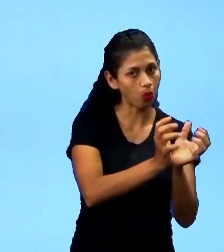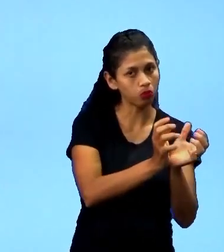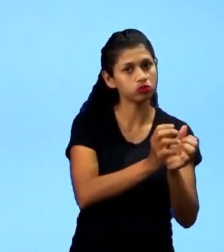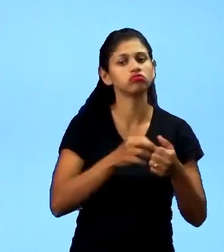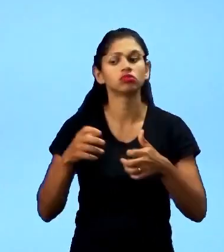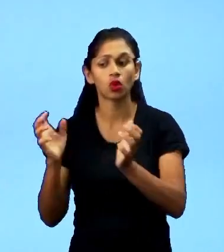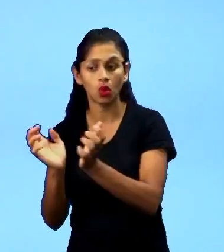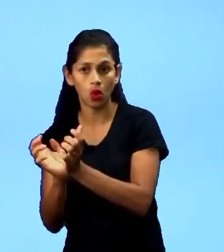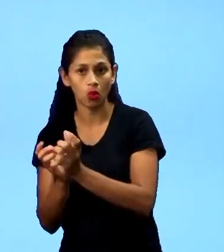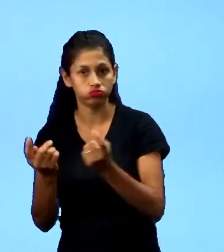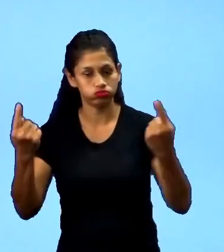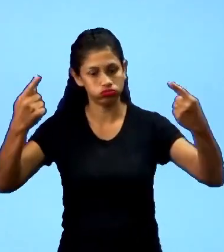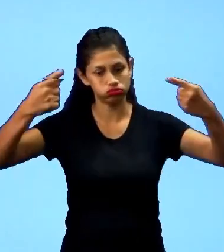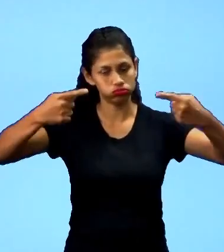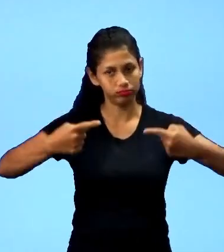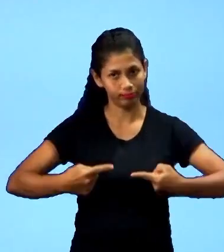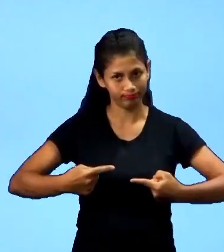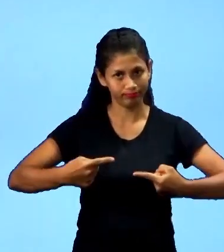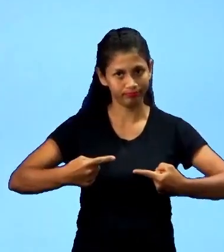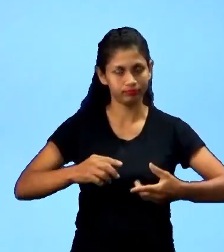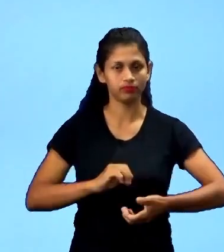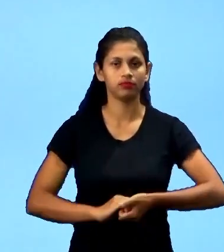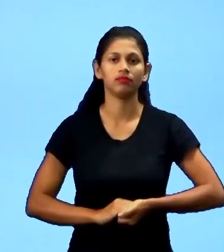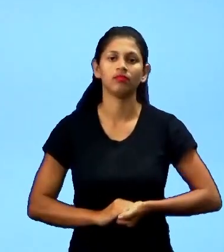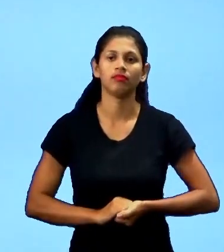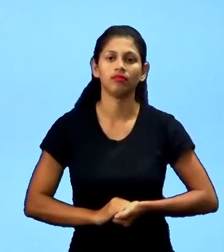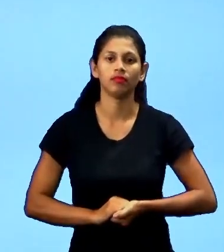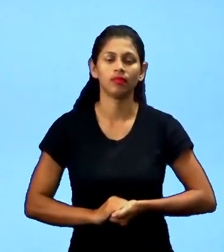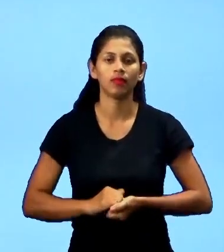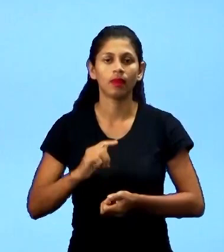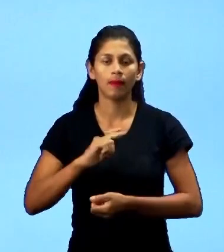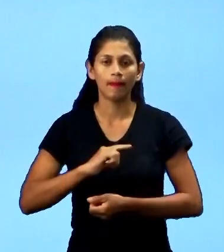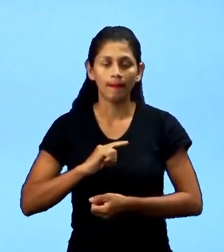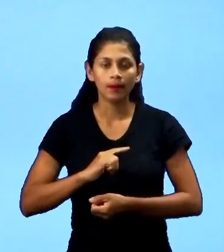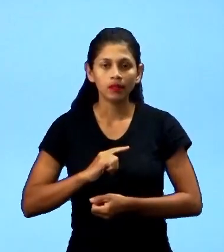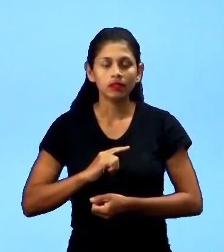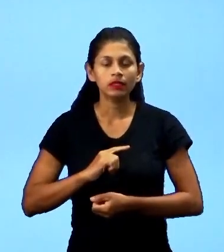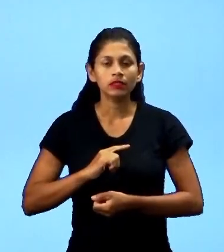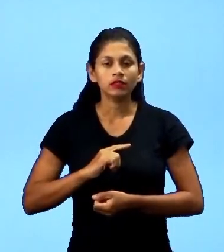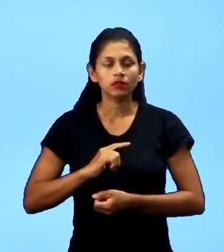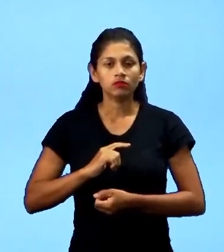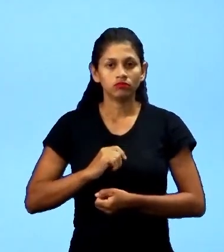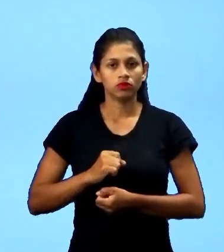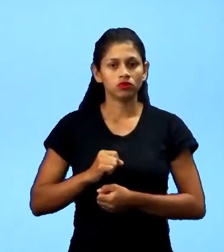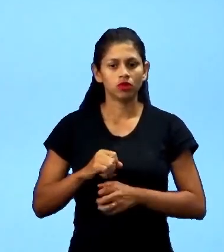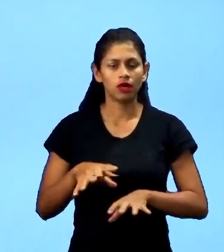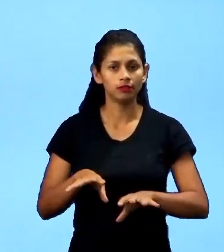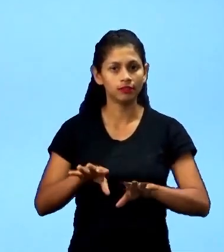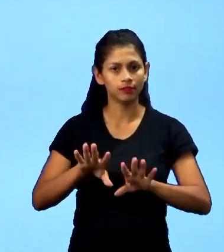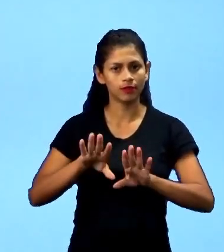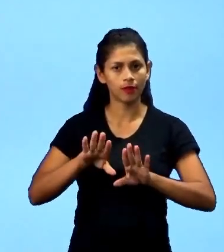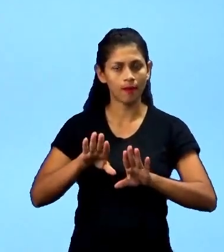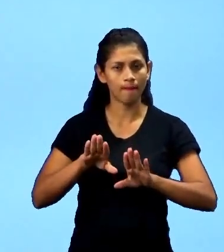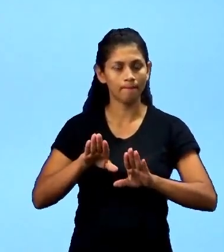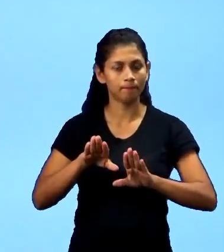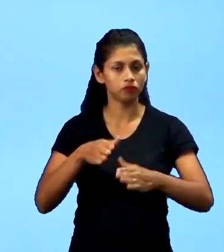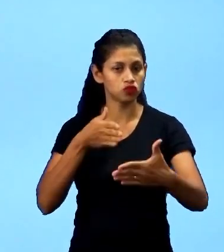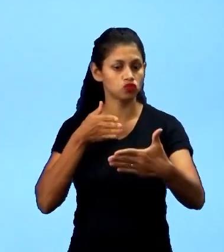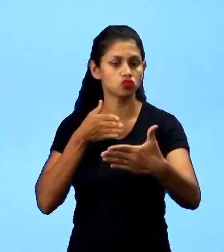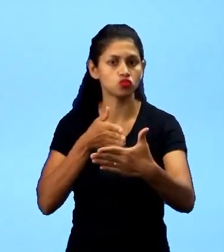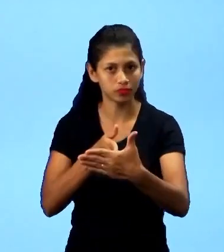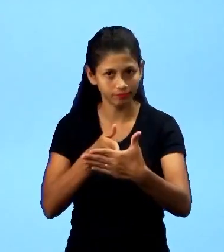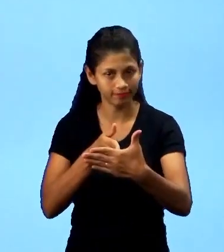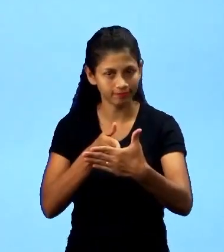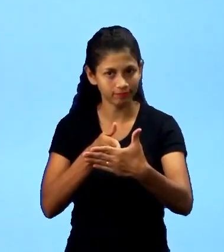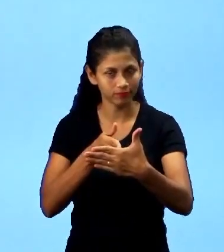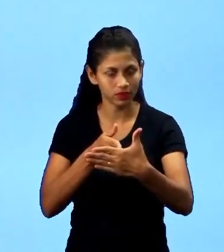disputas de equipes, vamos colocar assim. Tem o aspecto da defesa e do ataque, normalmente, porque sempre tem